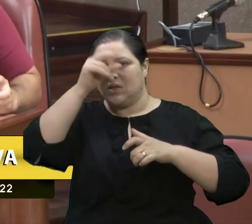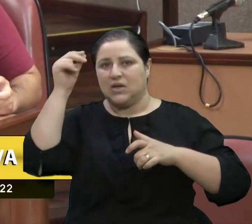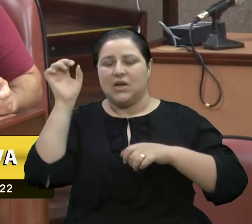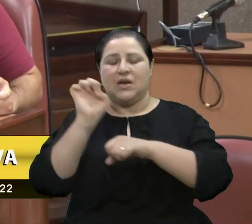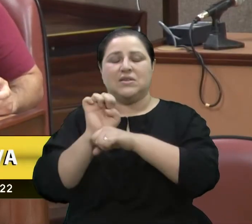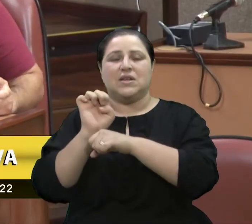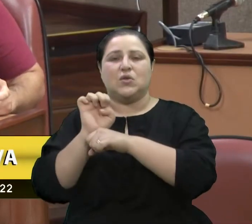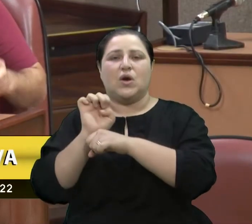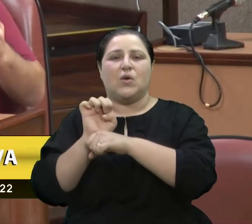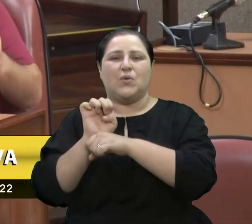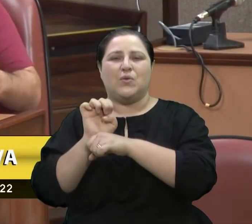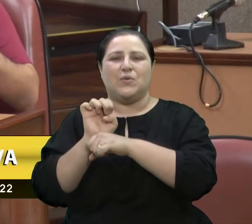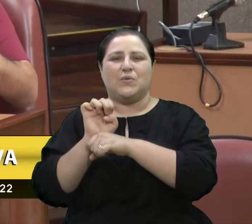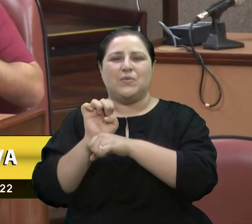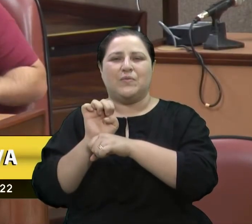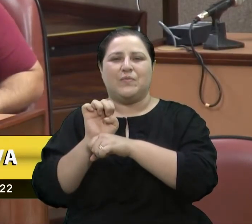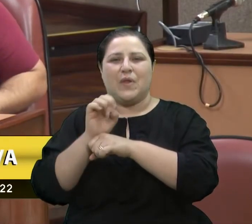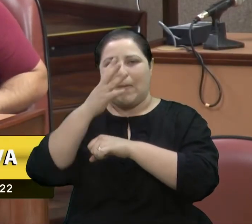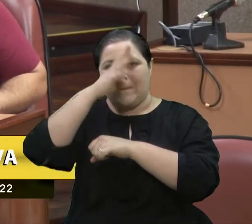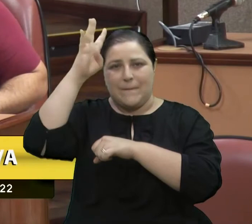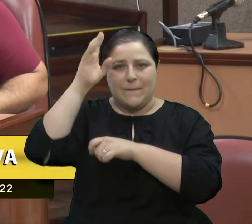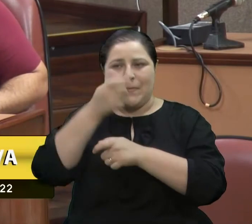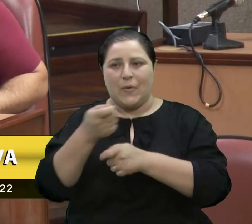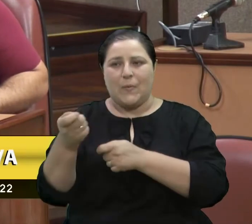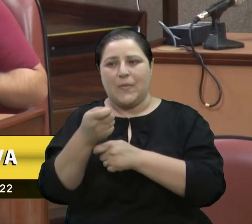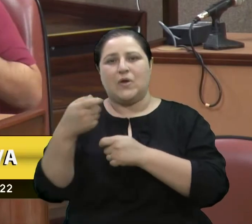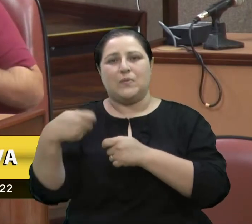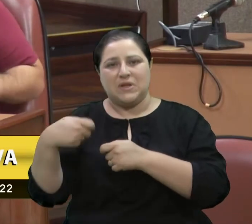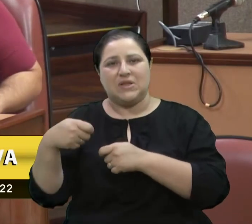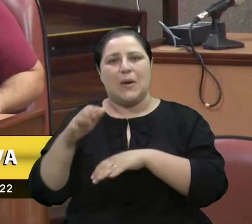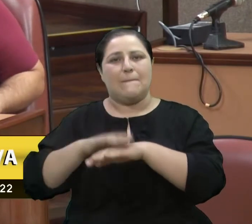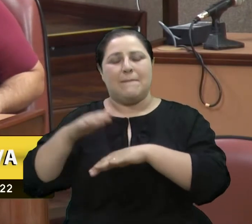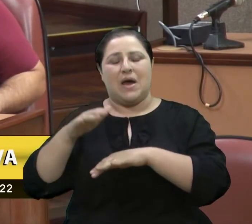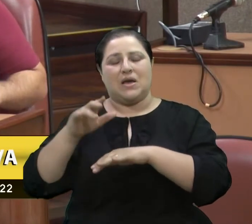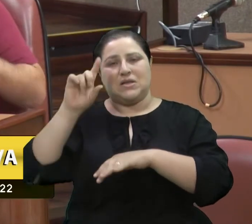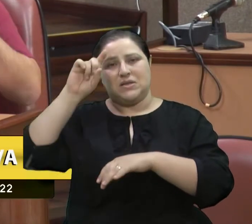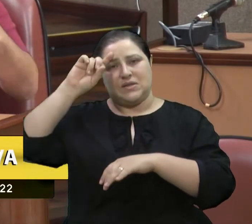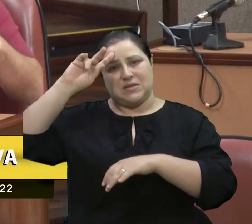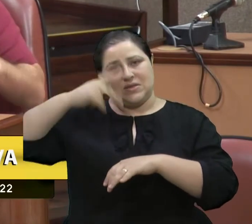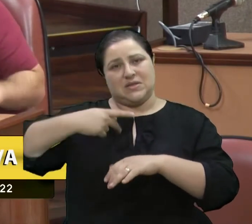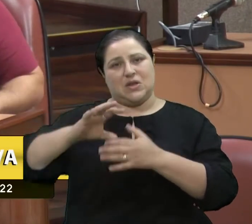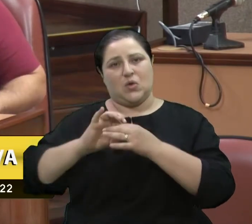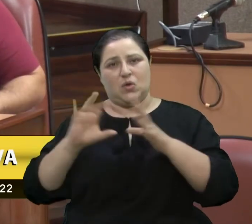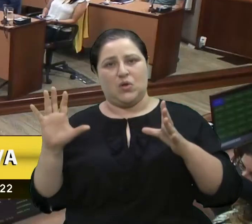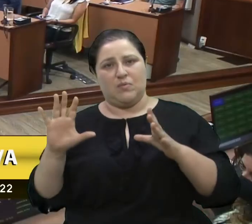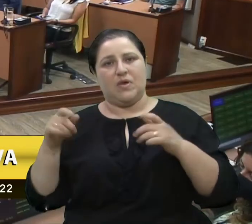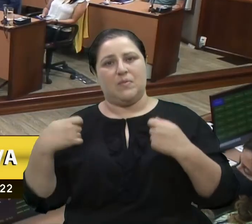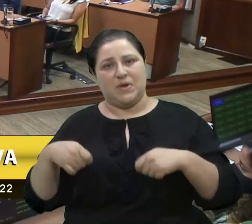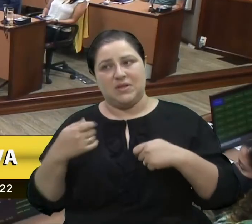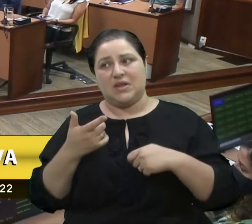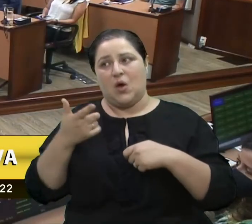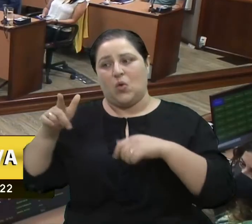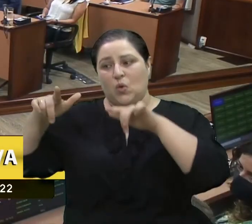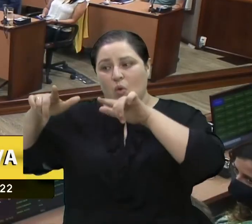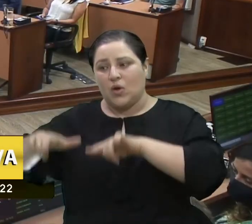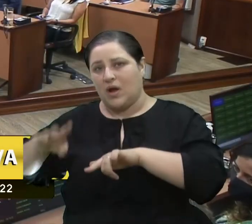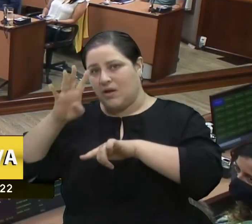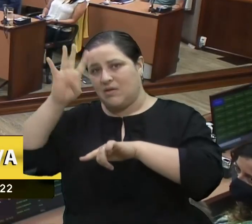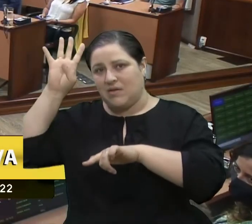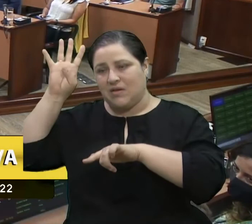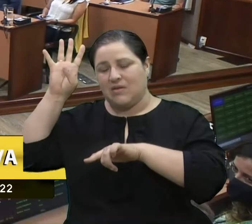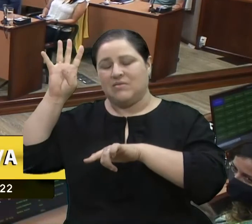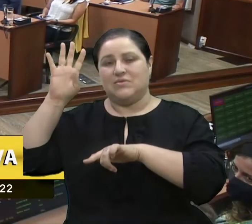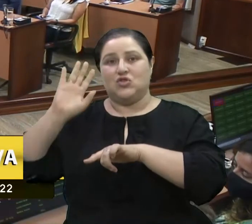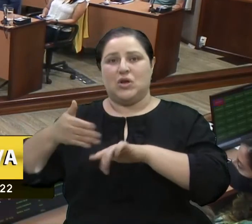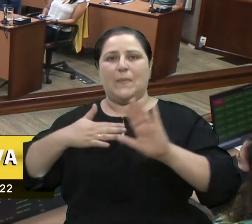Estado inteiro. Os bombeiros têm que ter mais autonomia e poder atuar fortemente. Precisamos de um outro corpo de bombeiros aqui, como prometido,